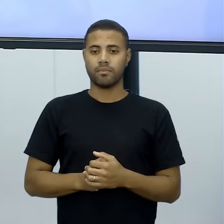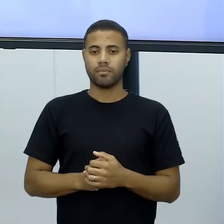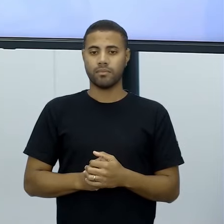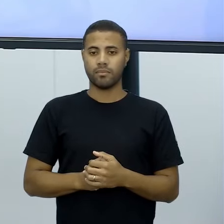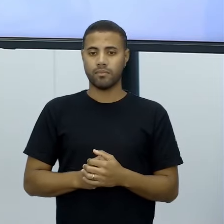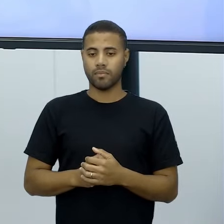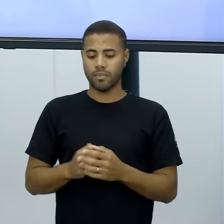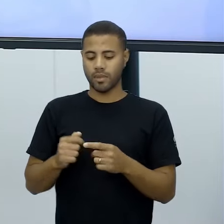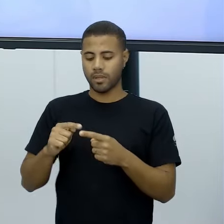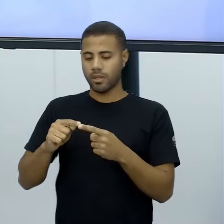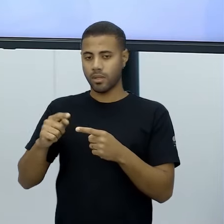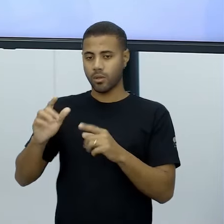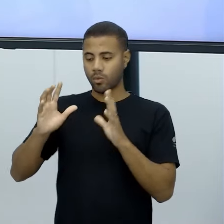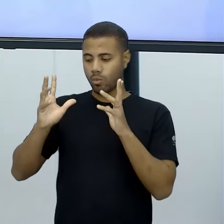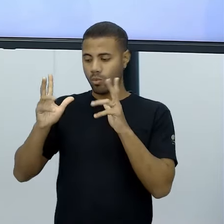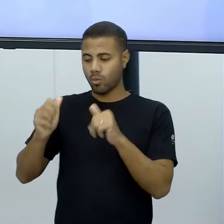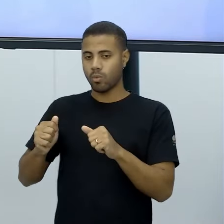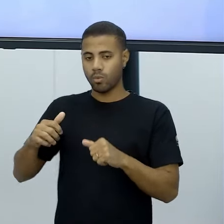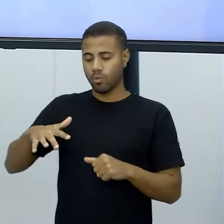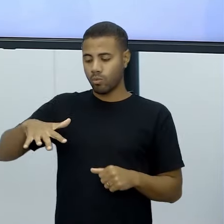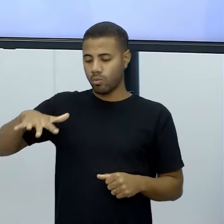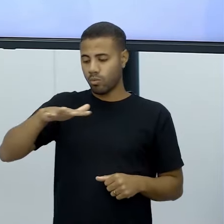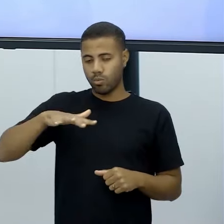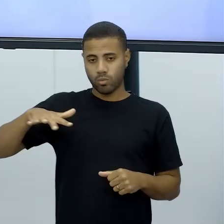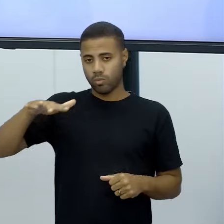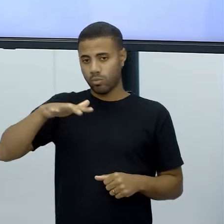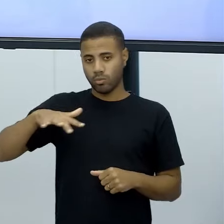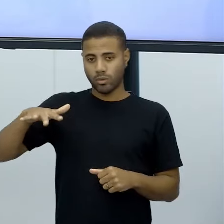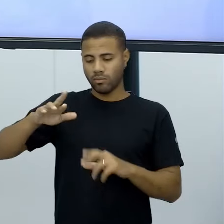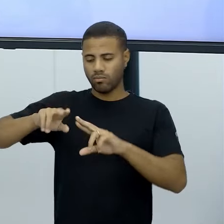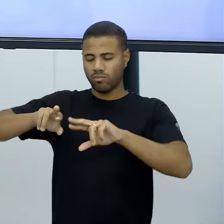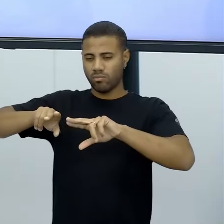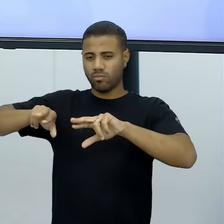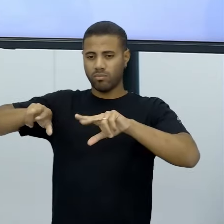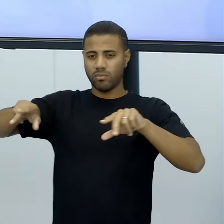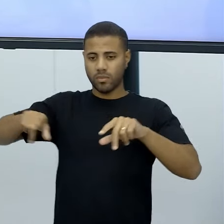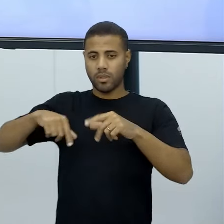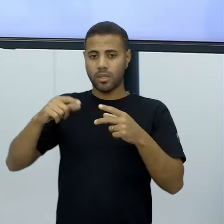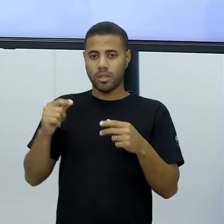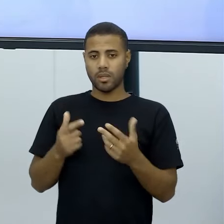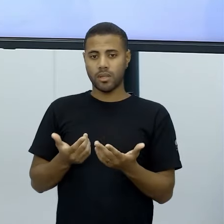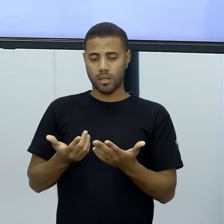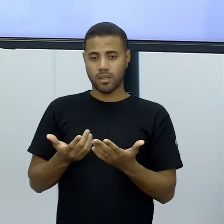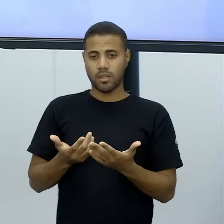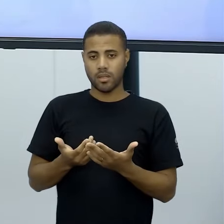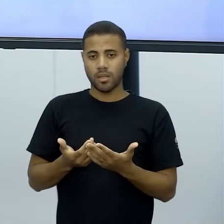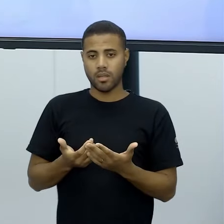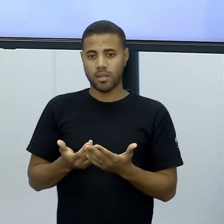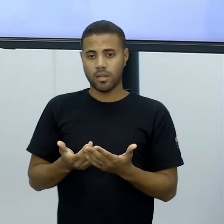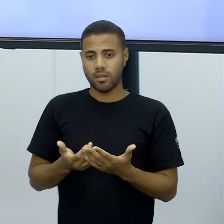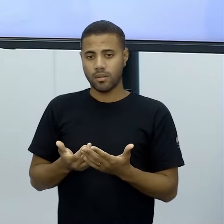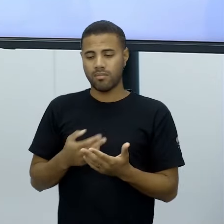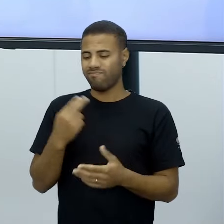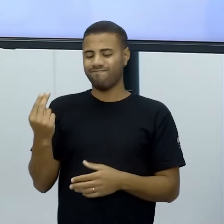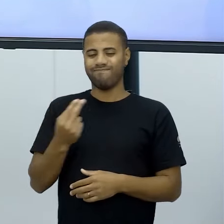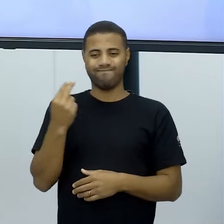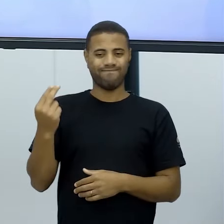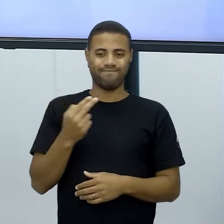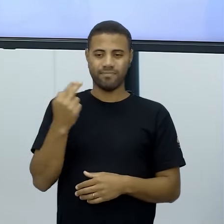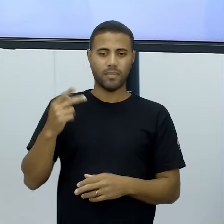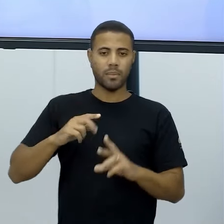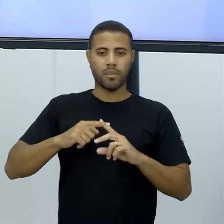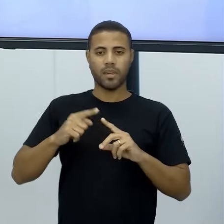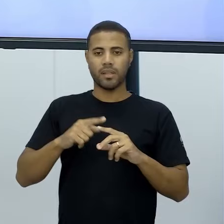conta toda a população, mas em muitas, muitas situações, A pesquisa censitária, ela se torna inviável, né? Por